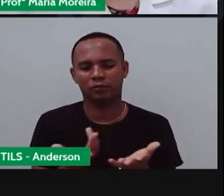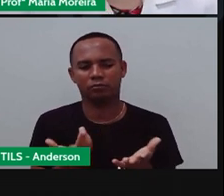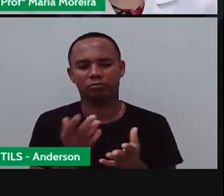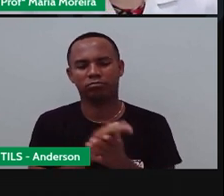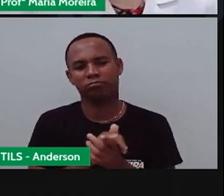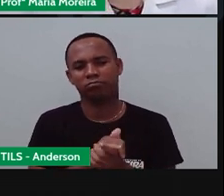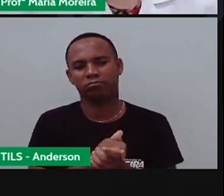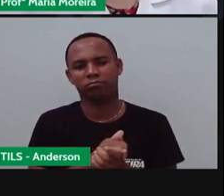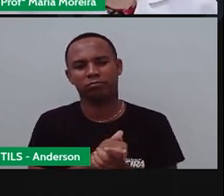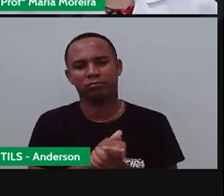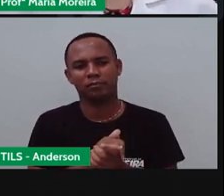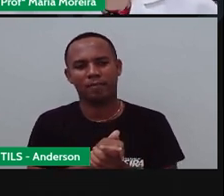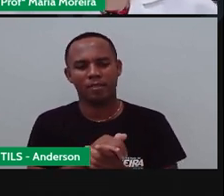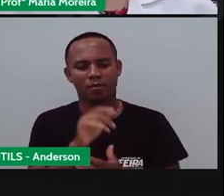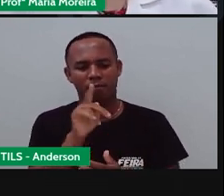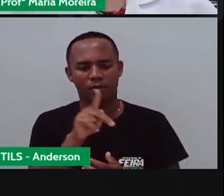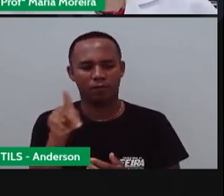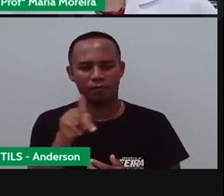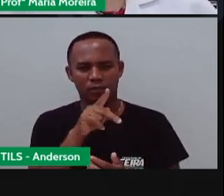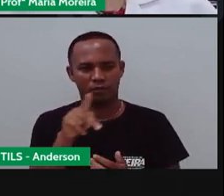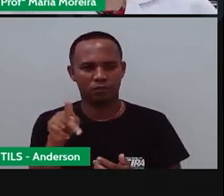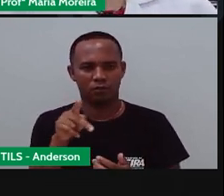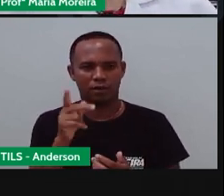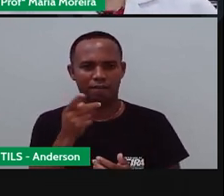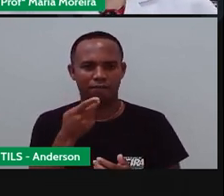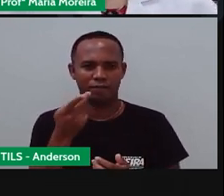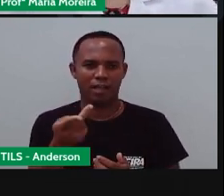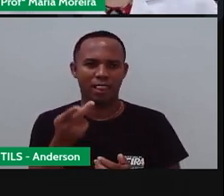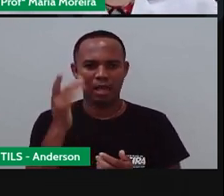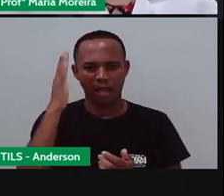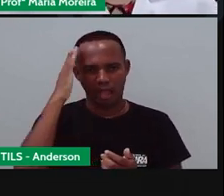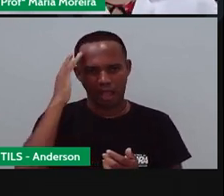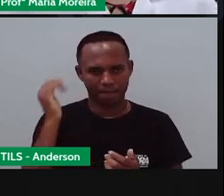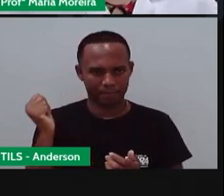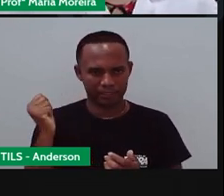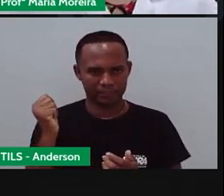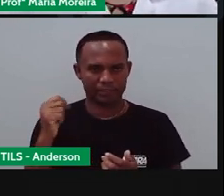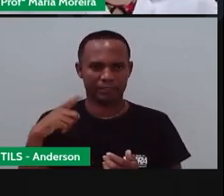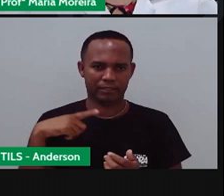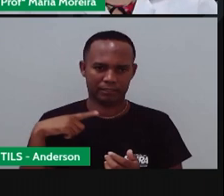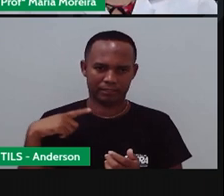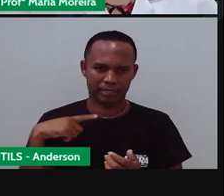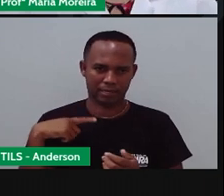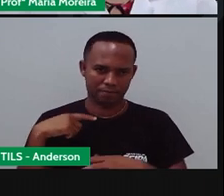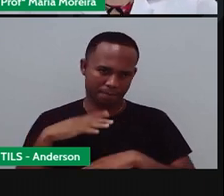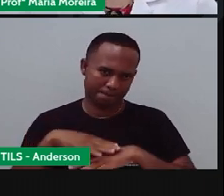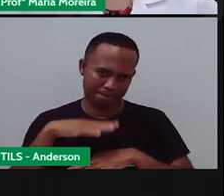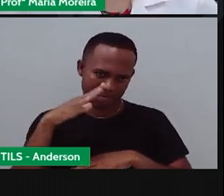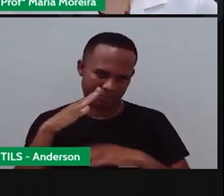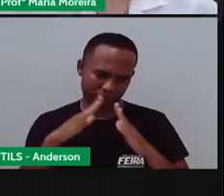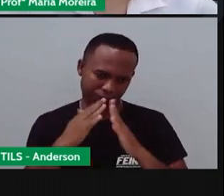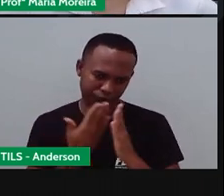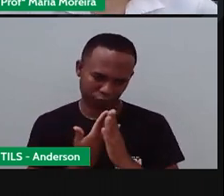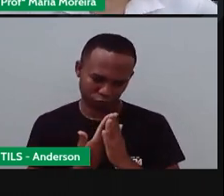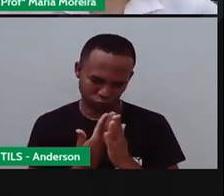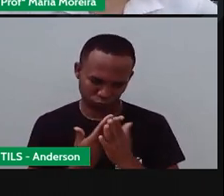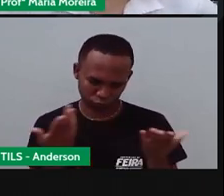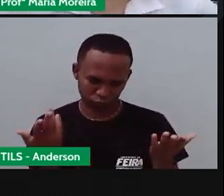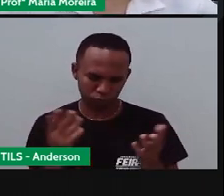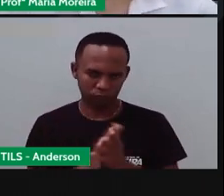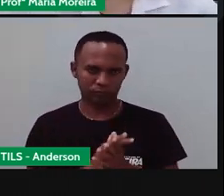Tempo Quando a PRO fala Amanhã Teremos mais aulas, né? Quando chega na